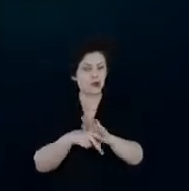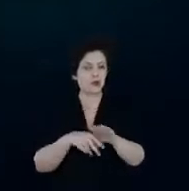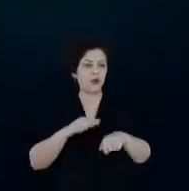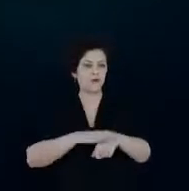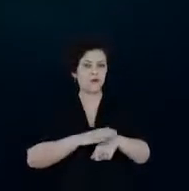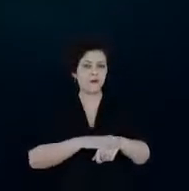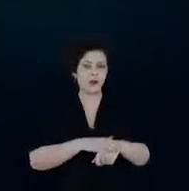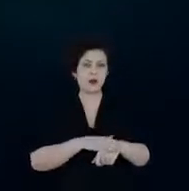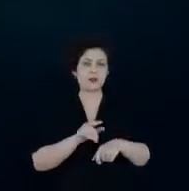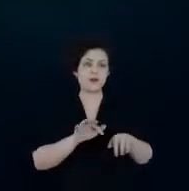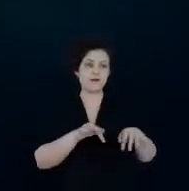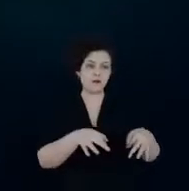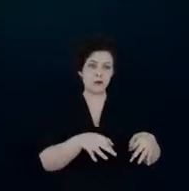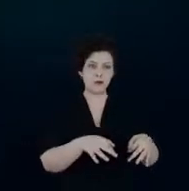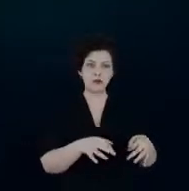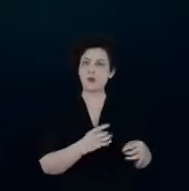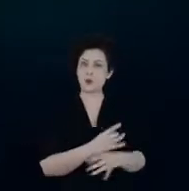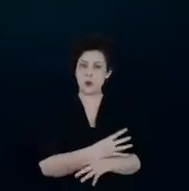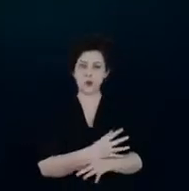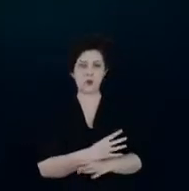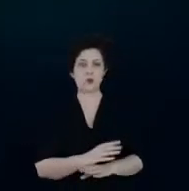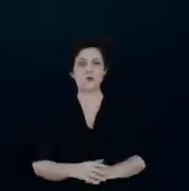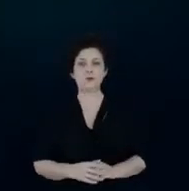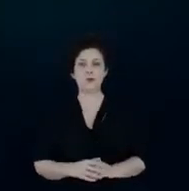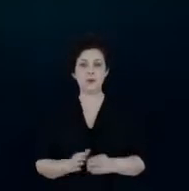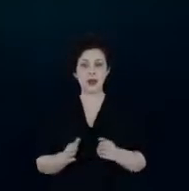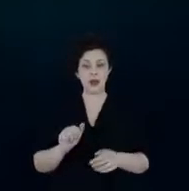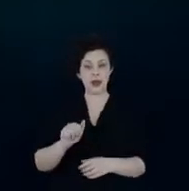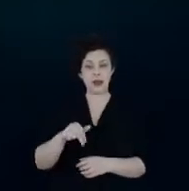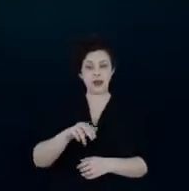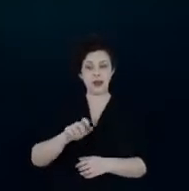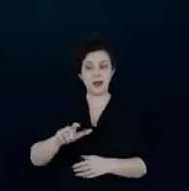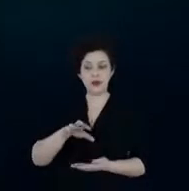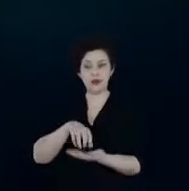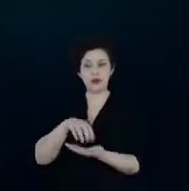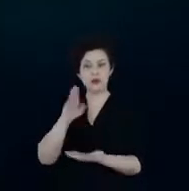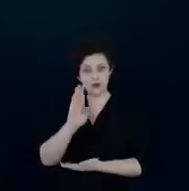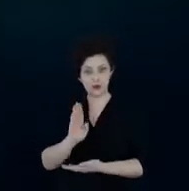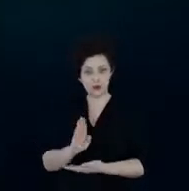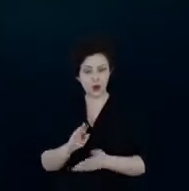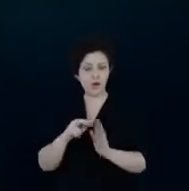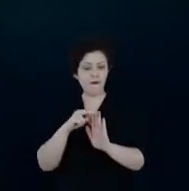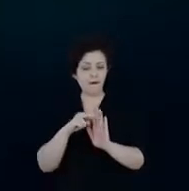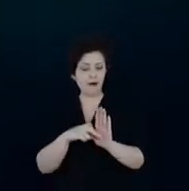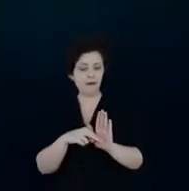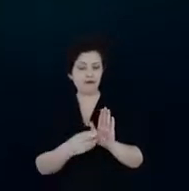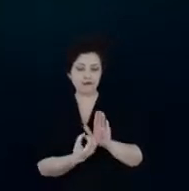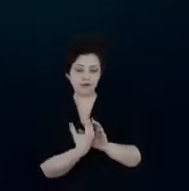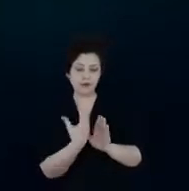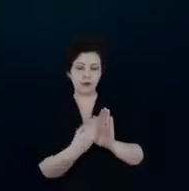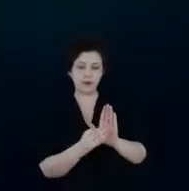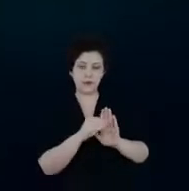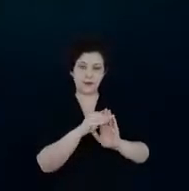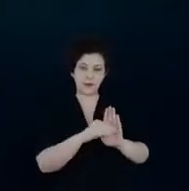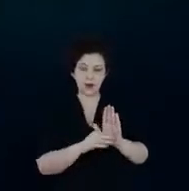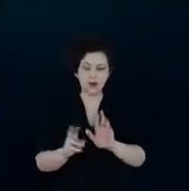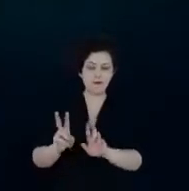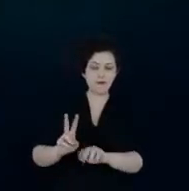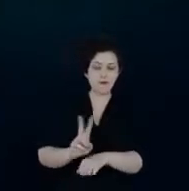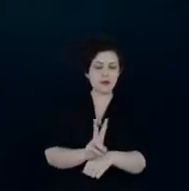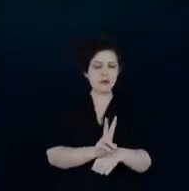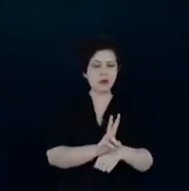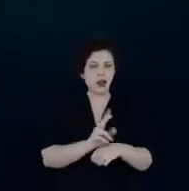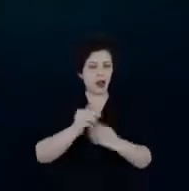concluem os projetos. Coube a ANEL, a regulamentação desses projetos, desse programa, ela faz a